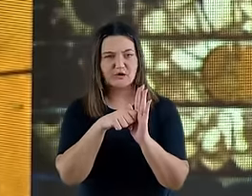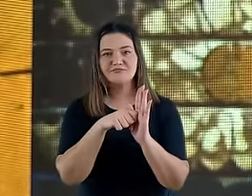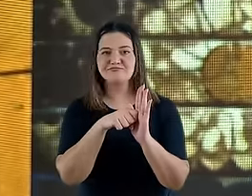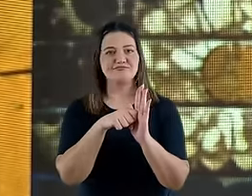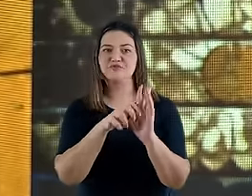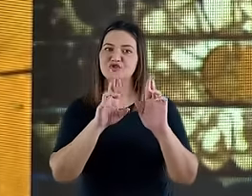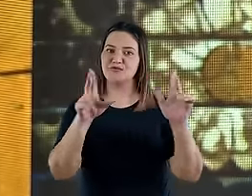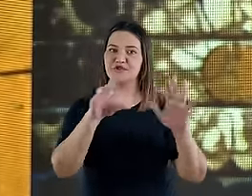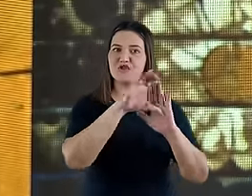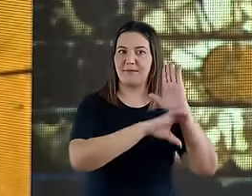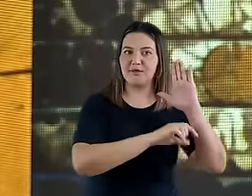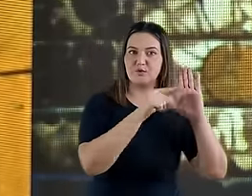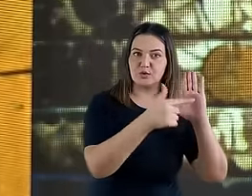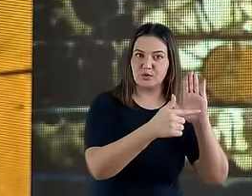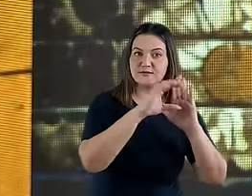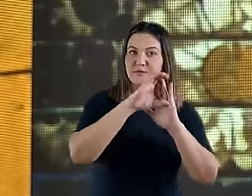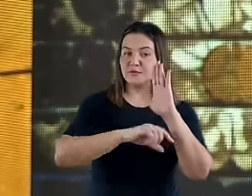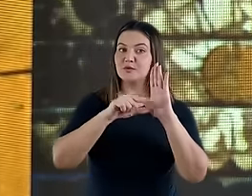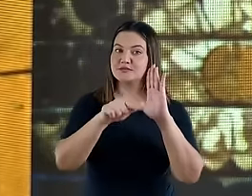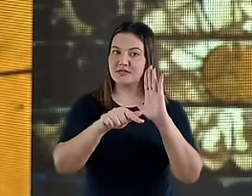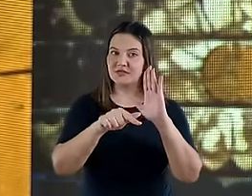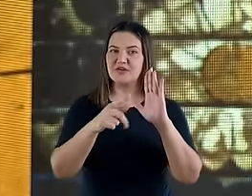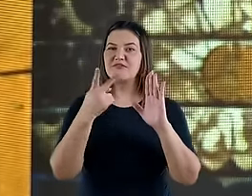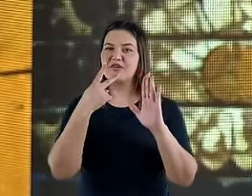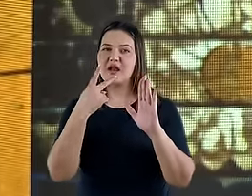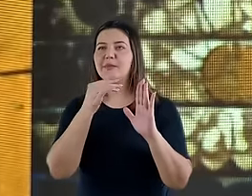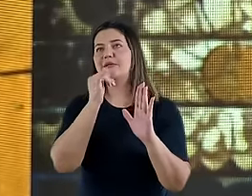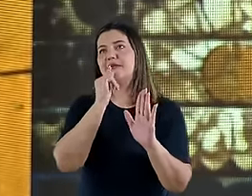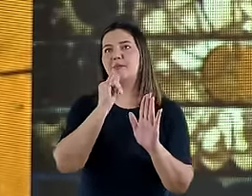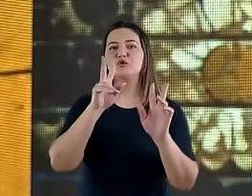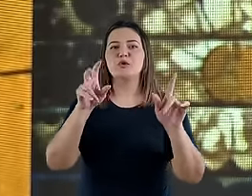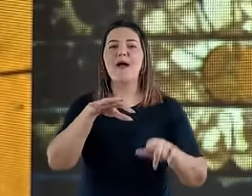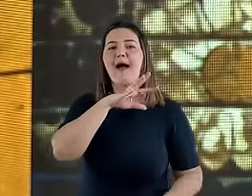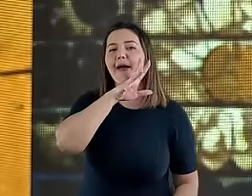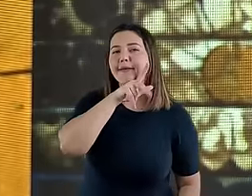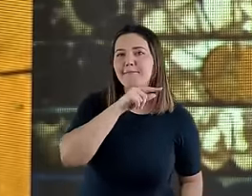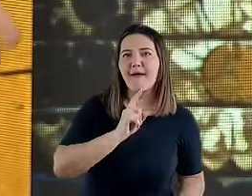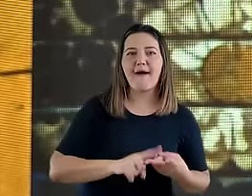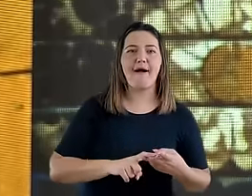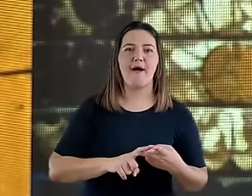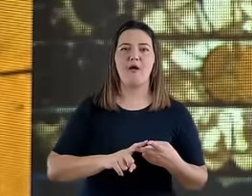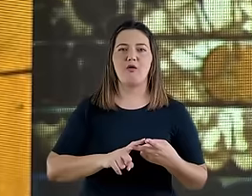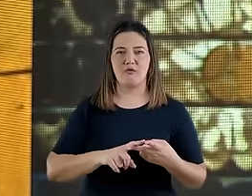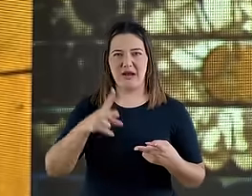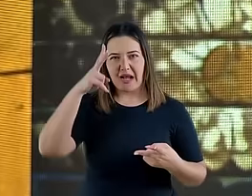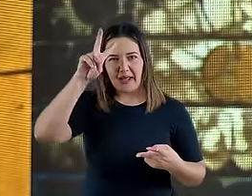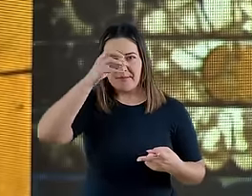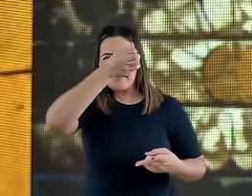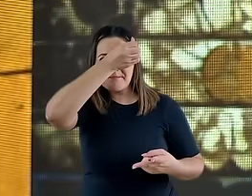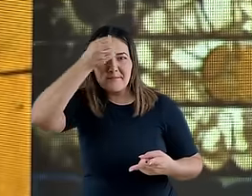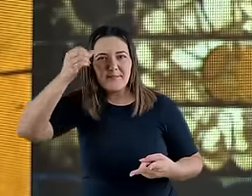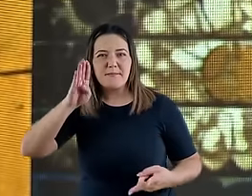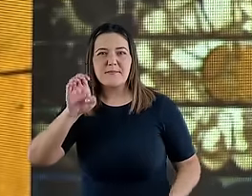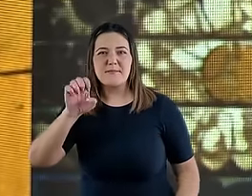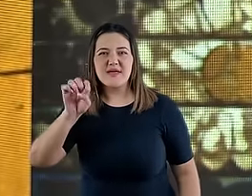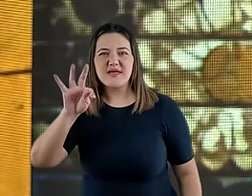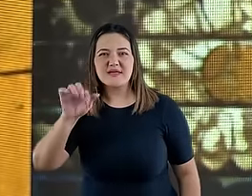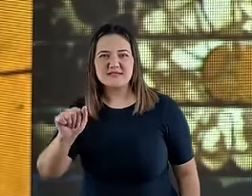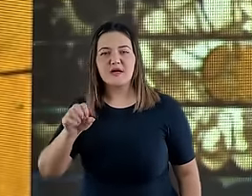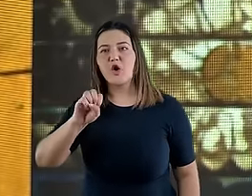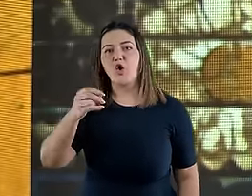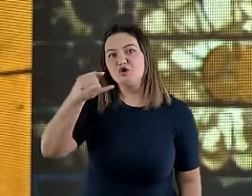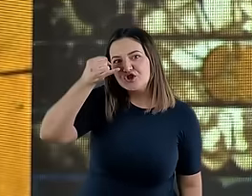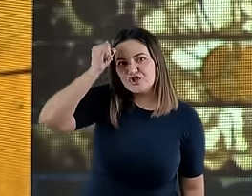usou no capítulo 2 e 7. Ali ele não usa imagens como animais selvagens, bestas feras ou chifres. Ele dá um